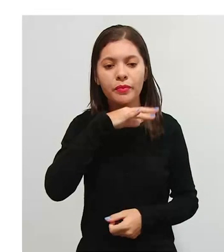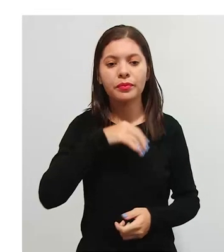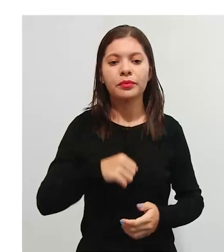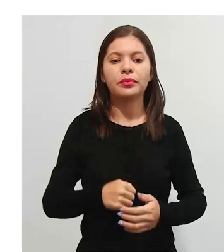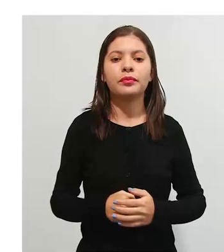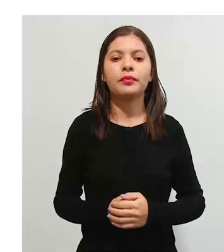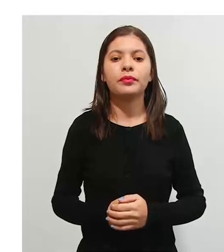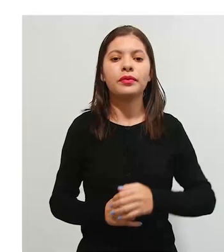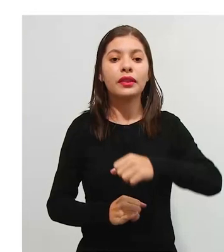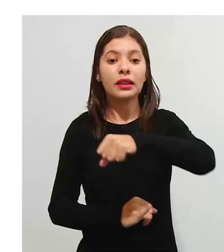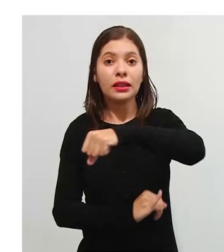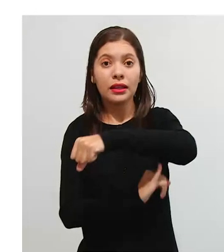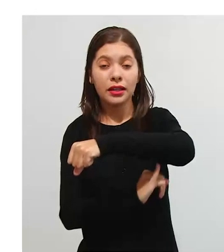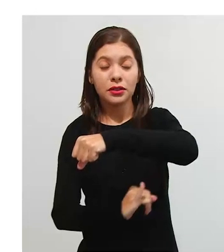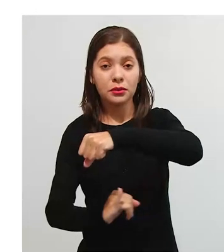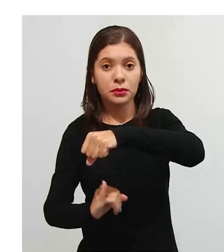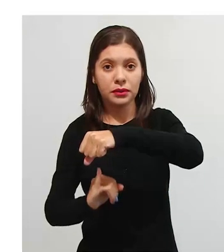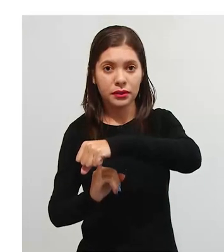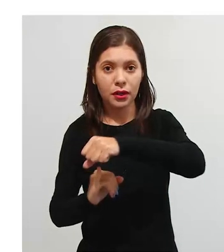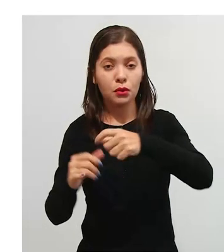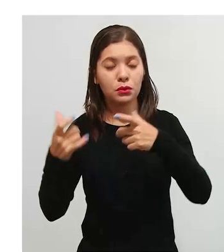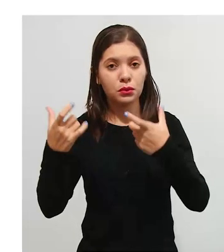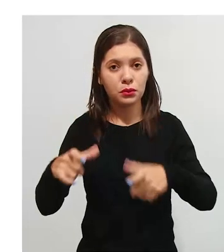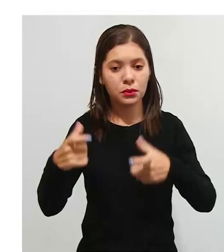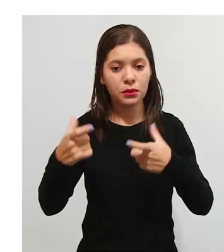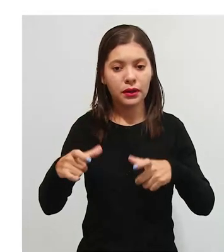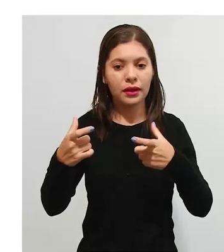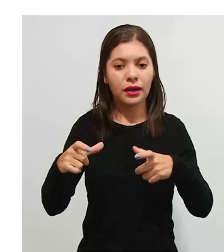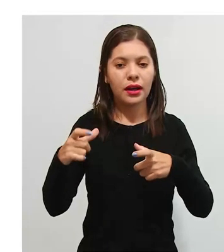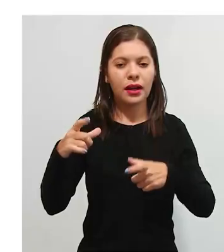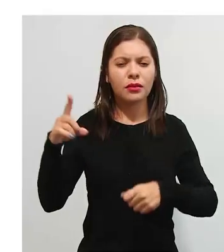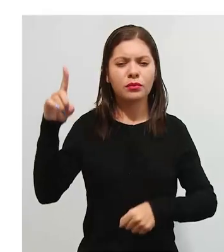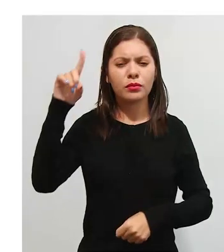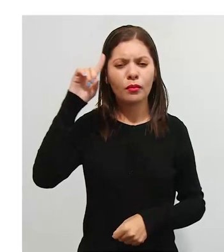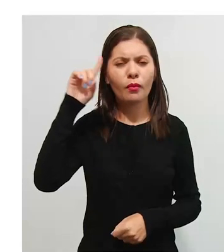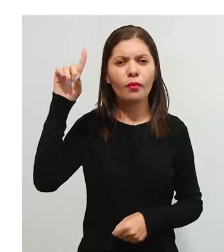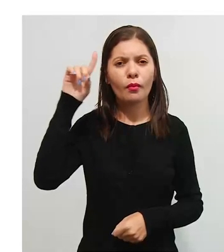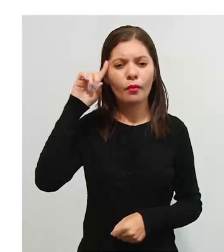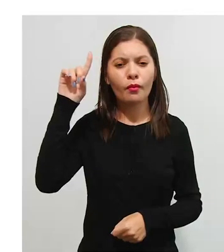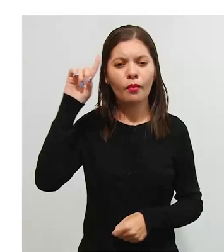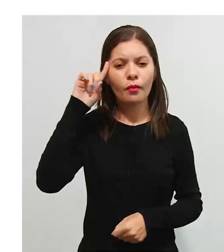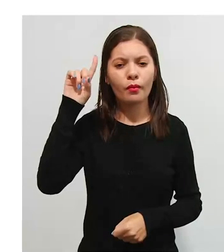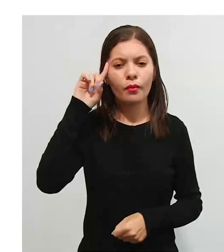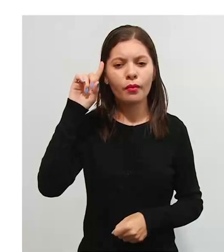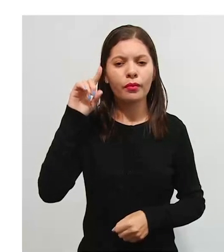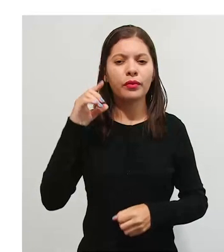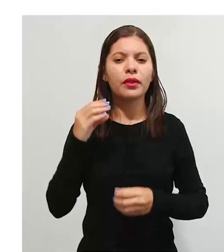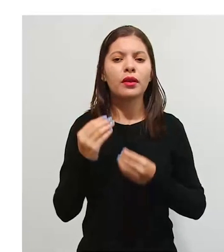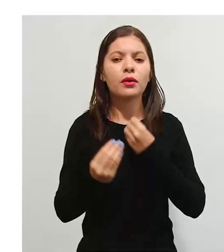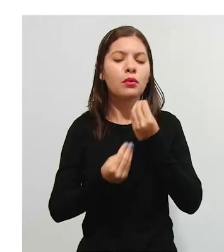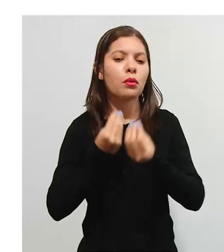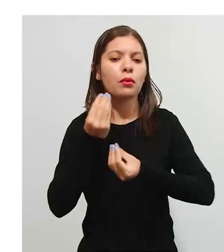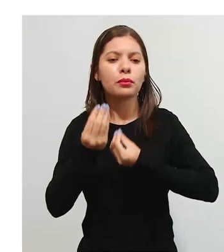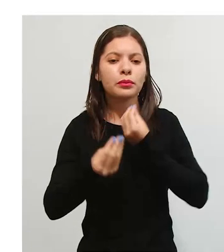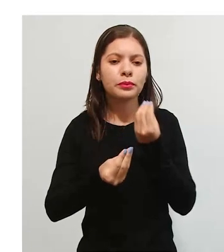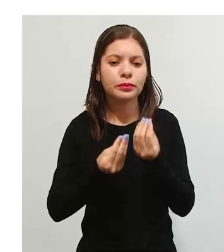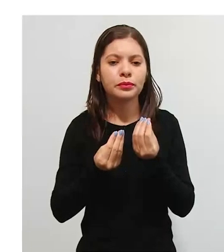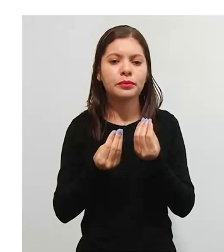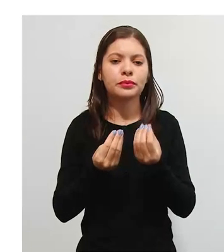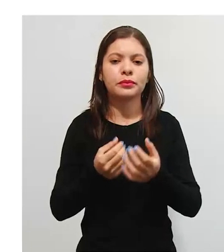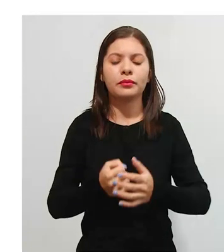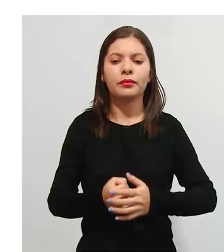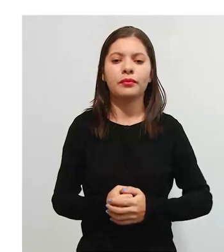Na instituição onde foram recolhidas, passavam o dia acabrulhadas e